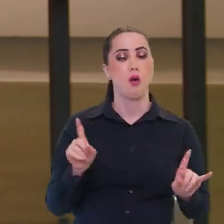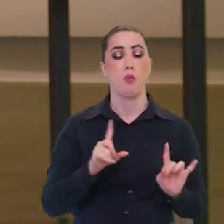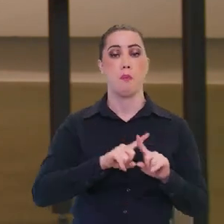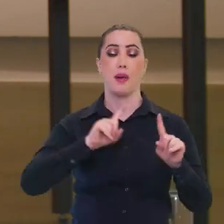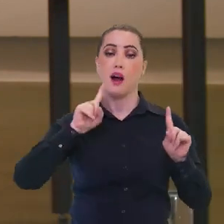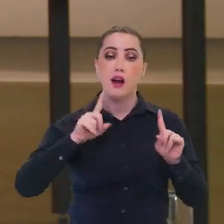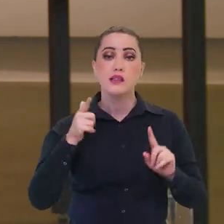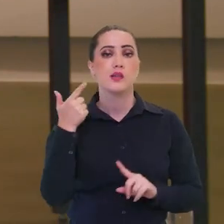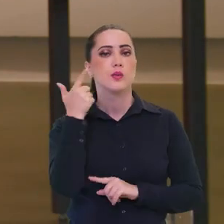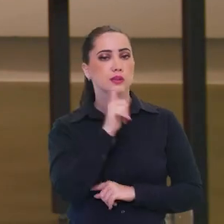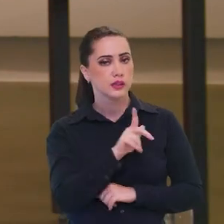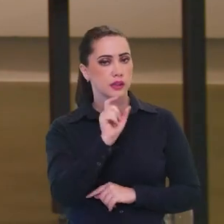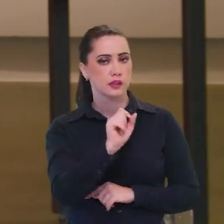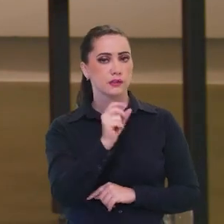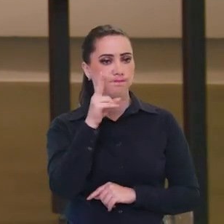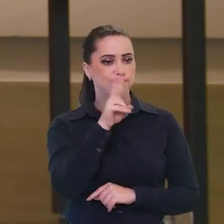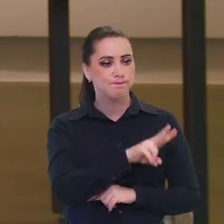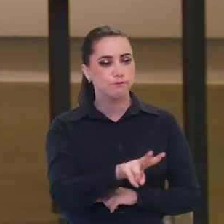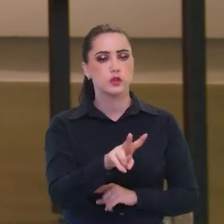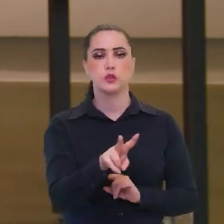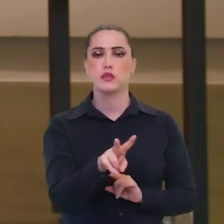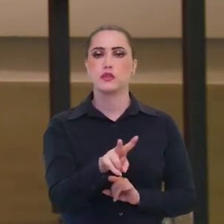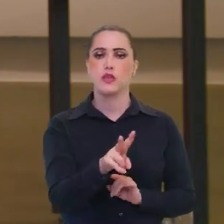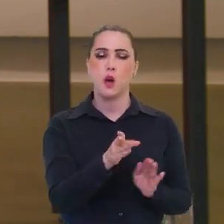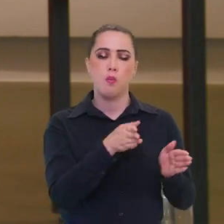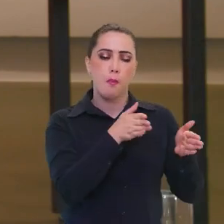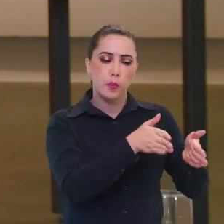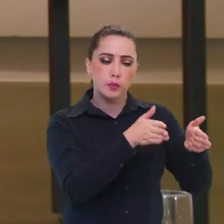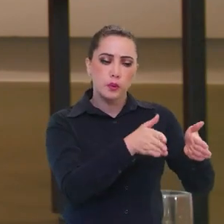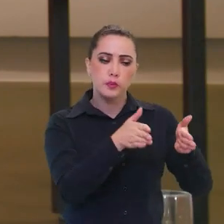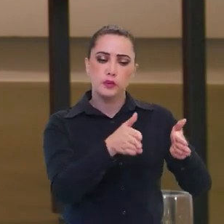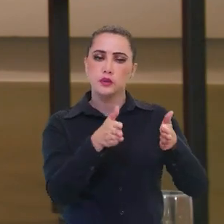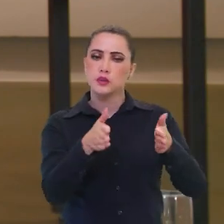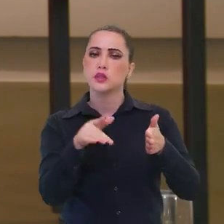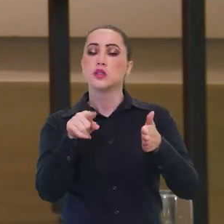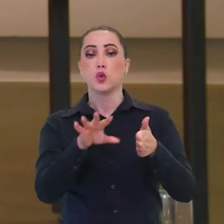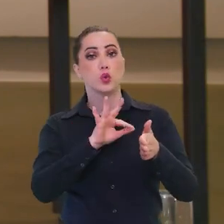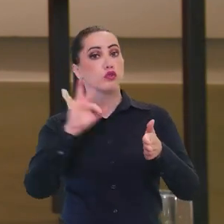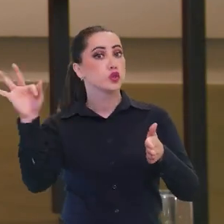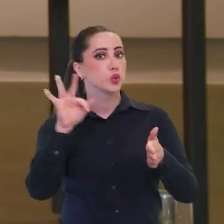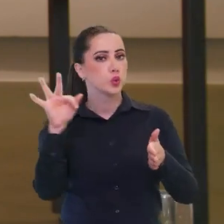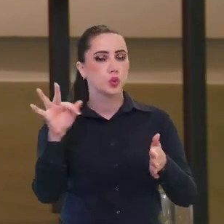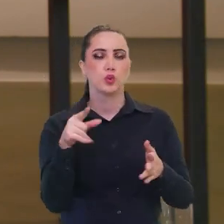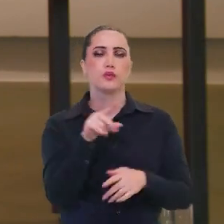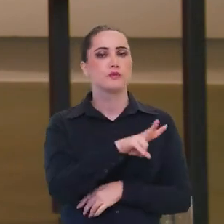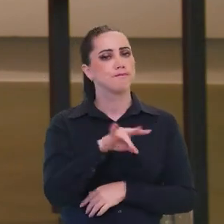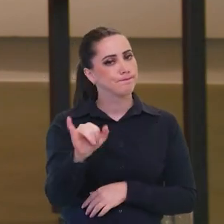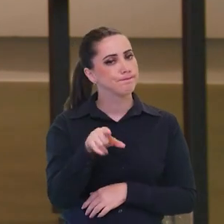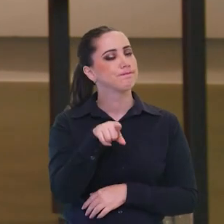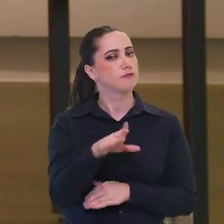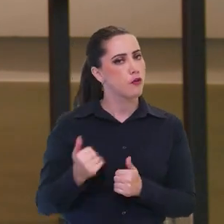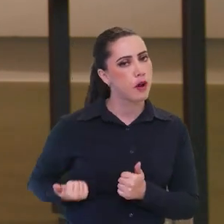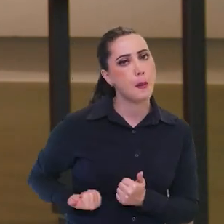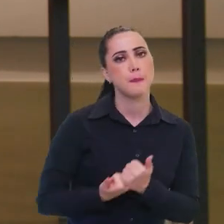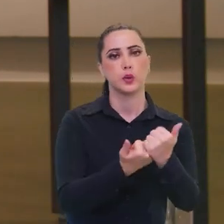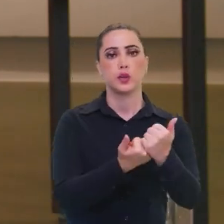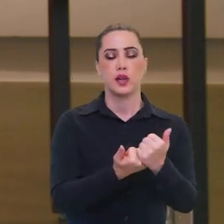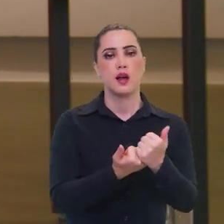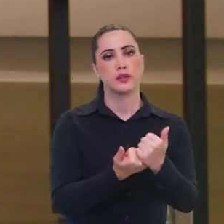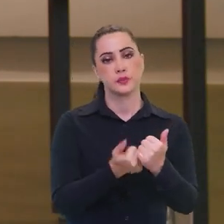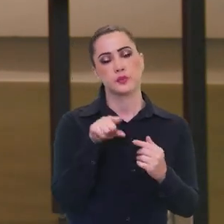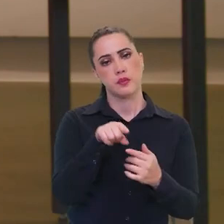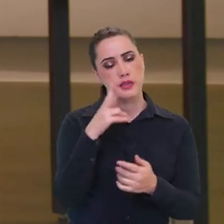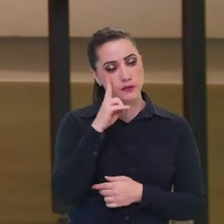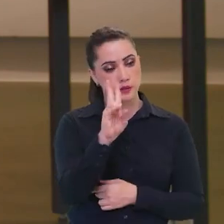mas, quando você vê o passo a passo do efeito disso, você vai dar em